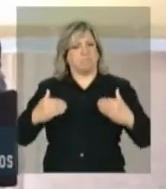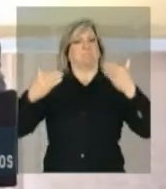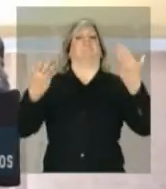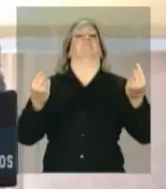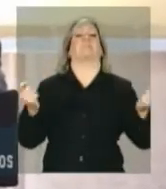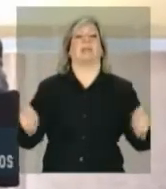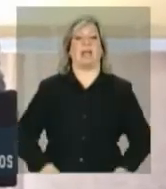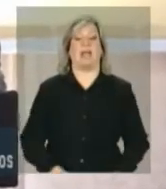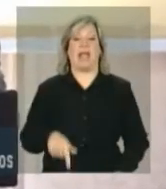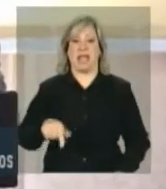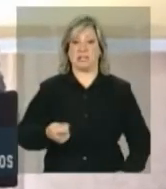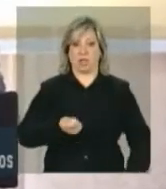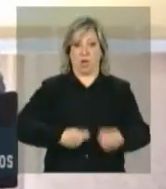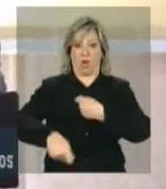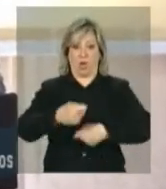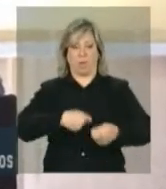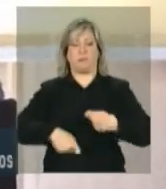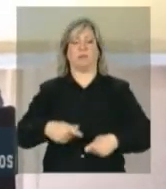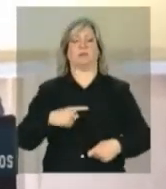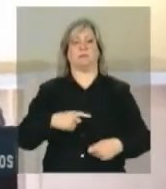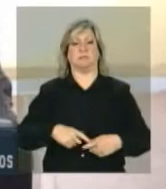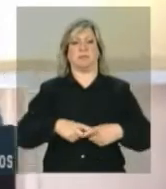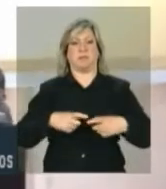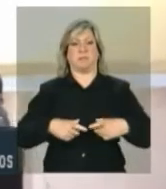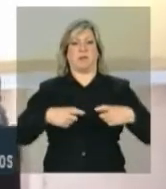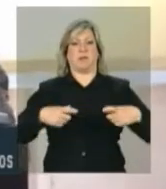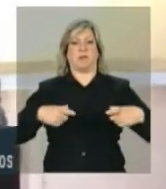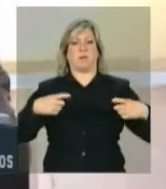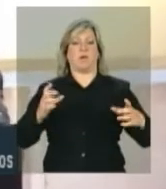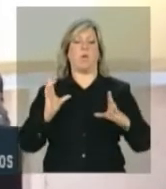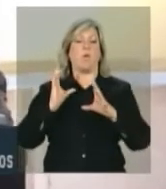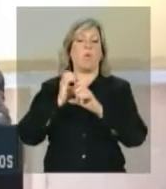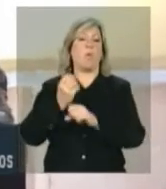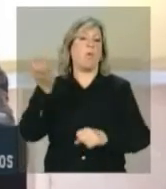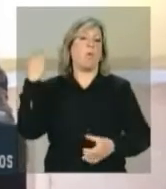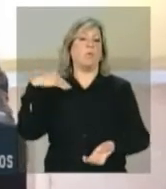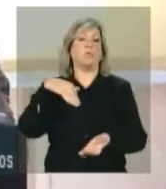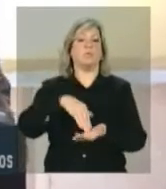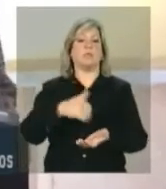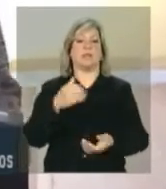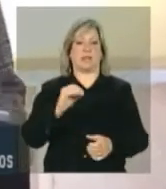Este comércio crescia de maneira notável ao longo da última década.